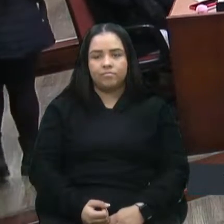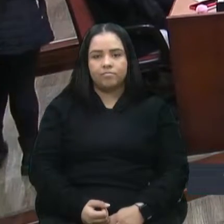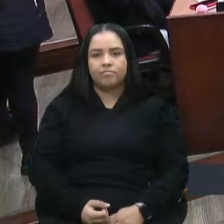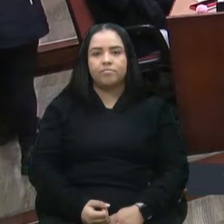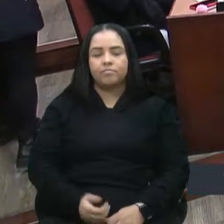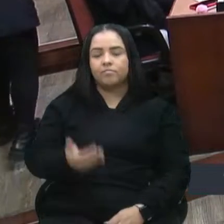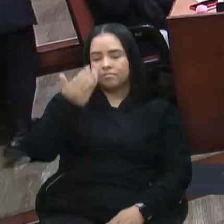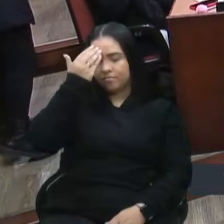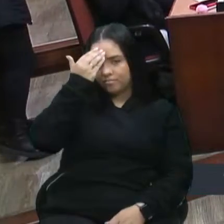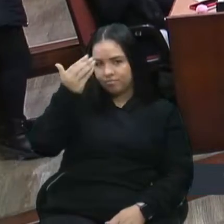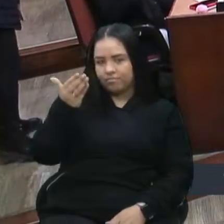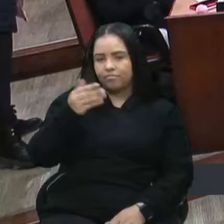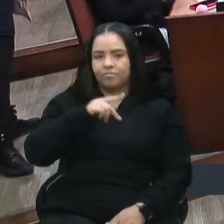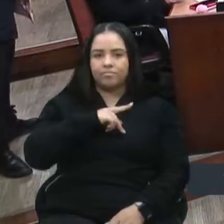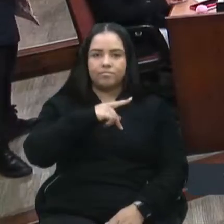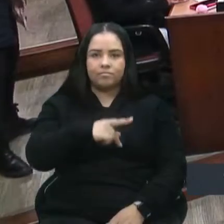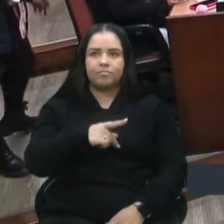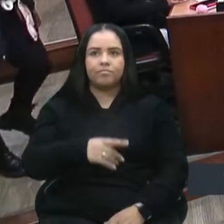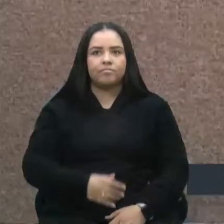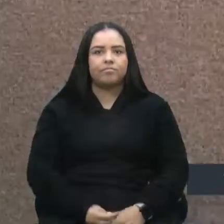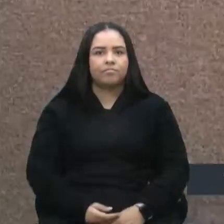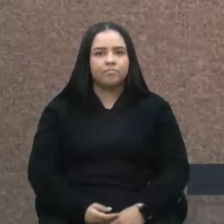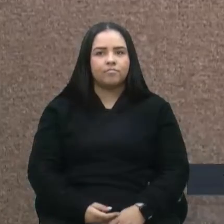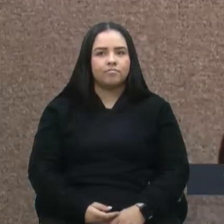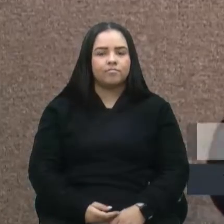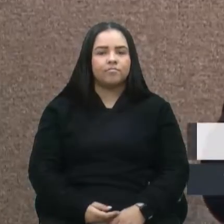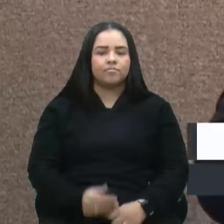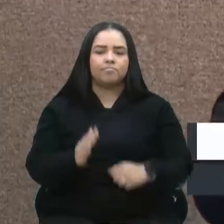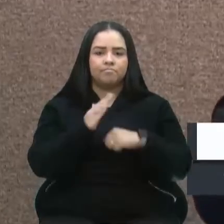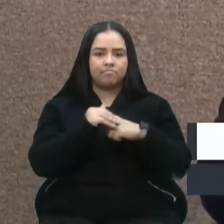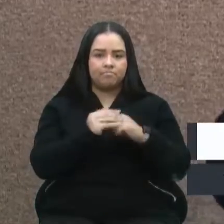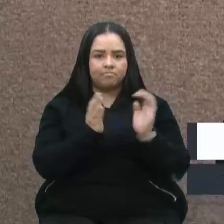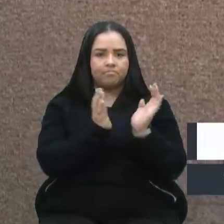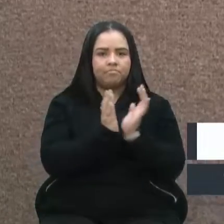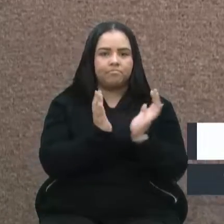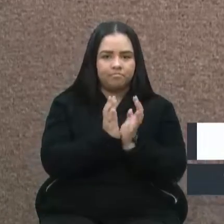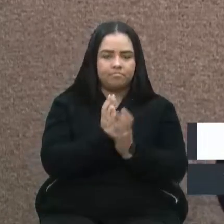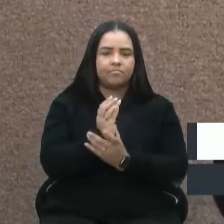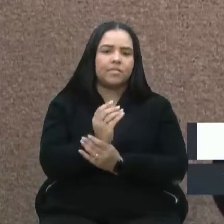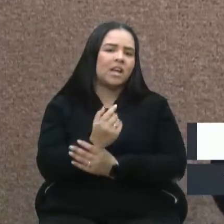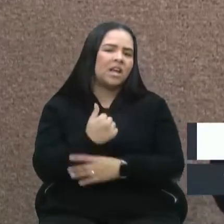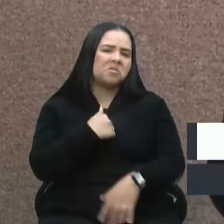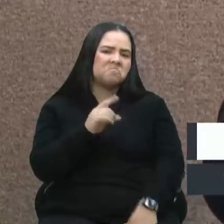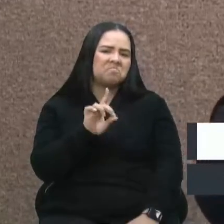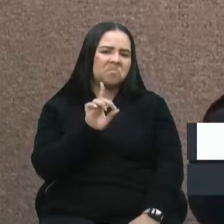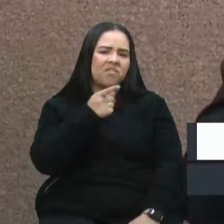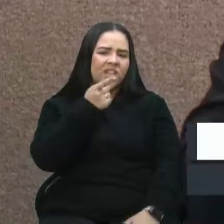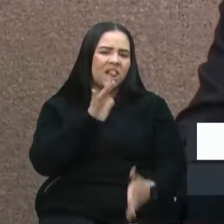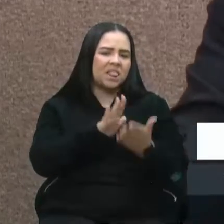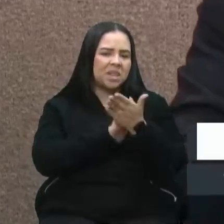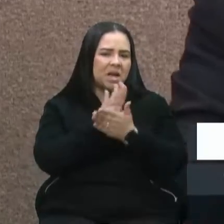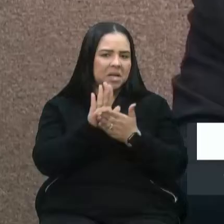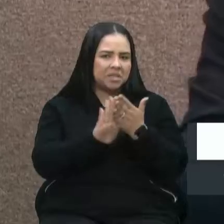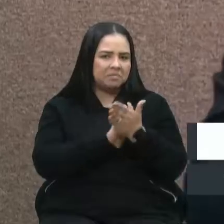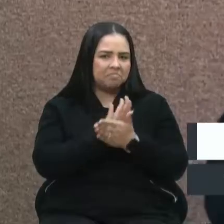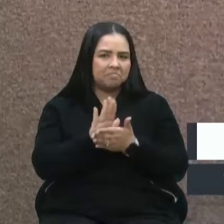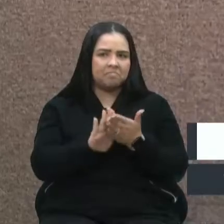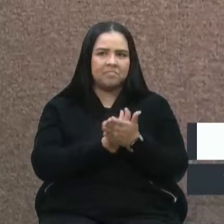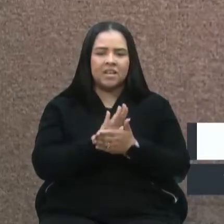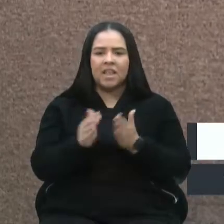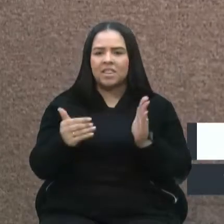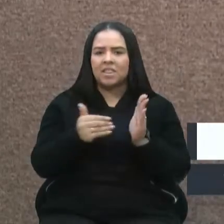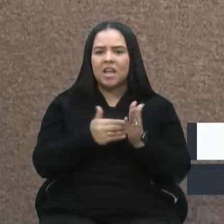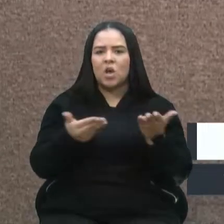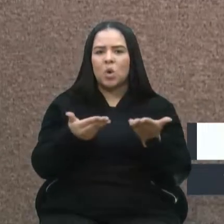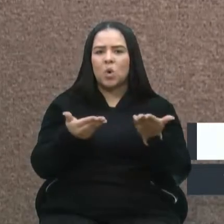Obrigado, senhora presidente. Queridos colegas, eu não ia fazer nenhum comentário até hoje